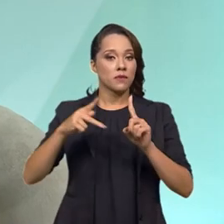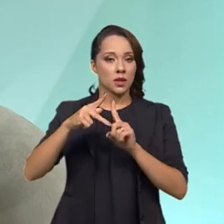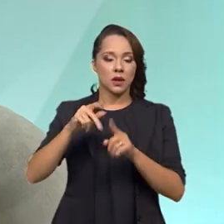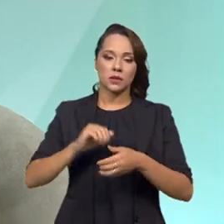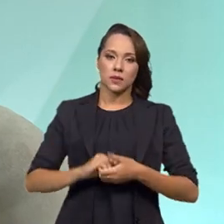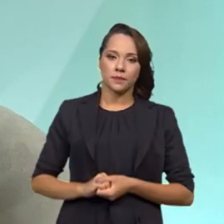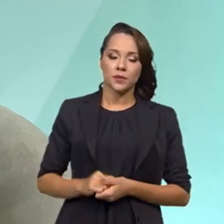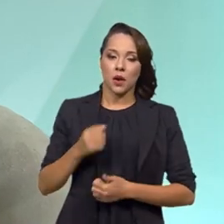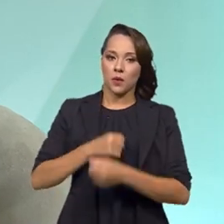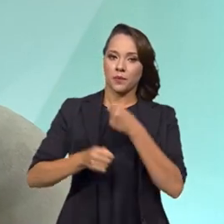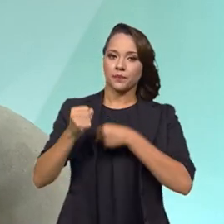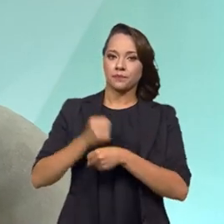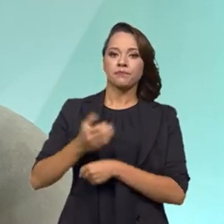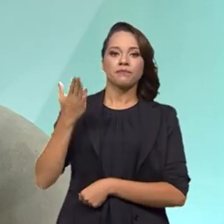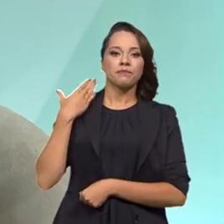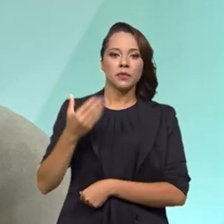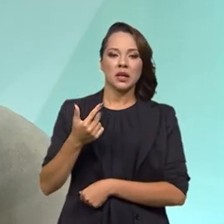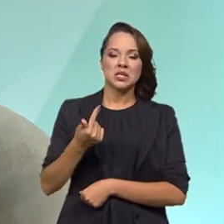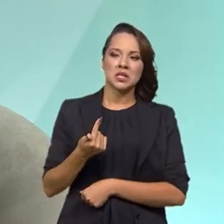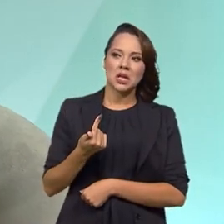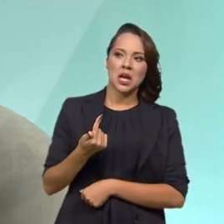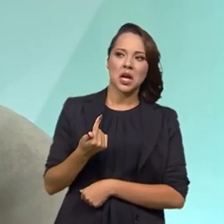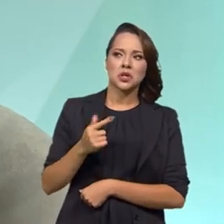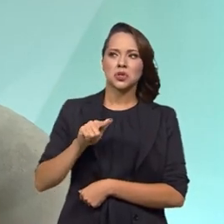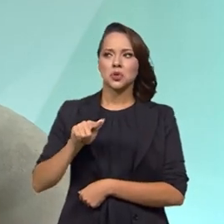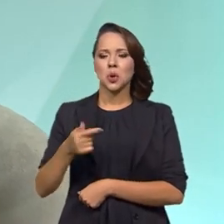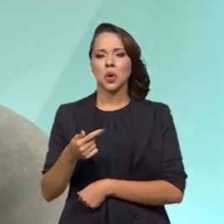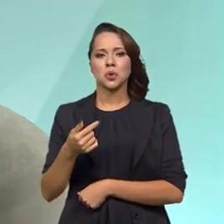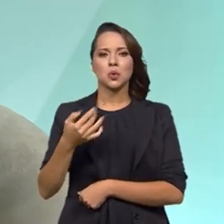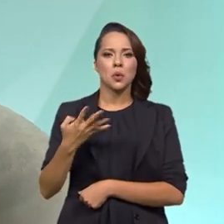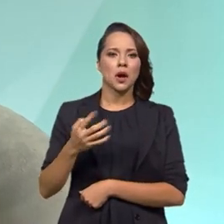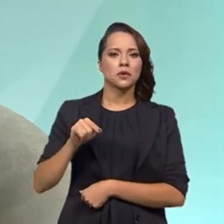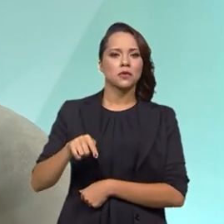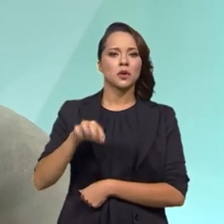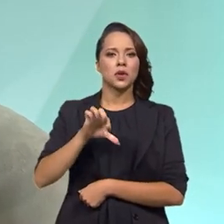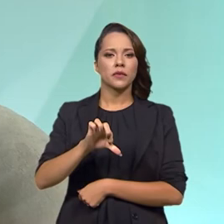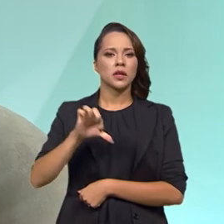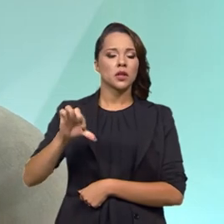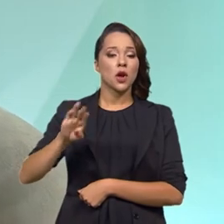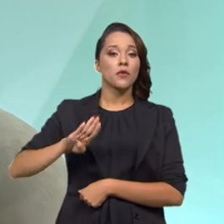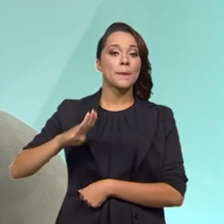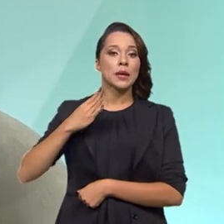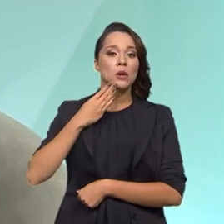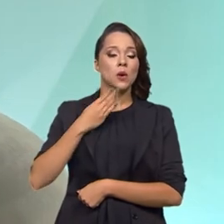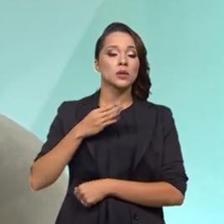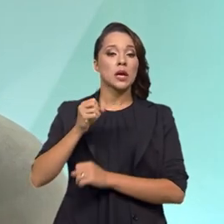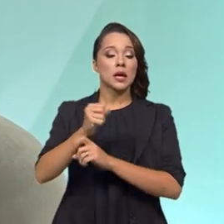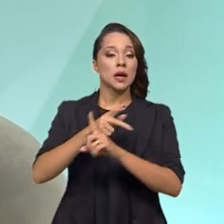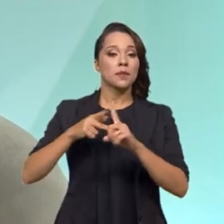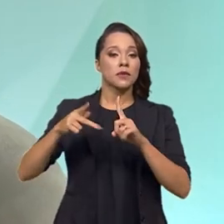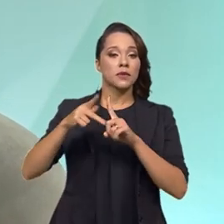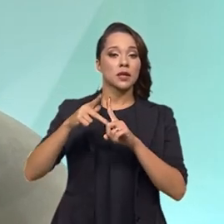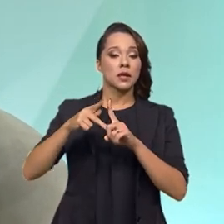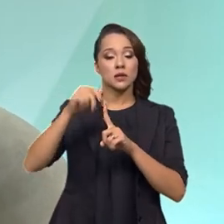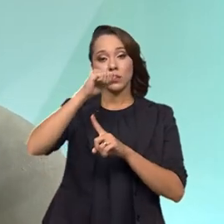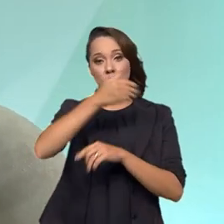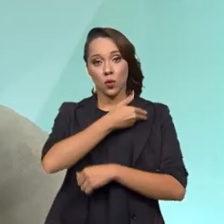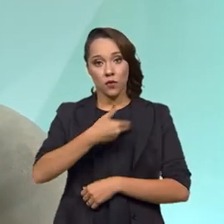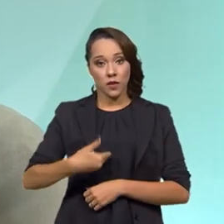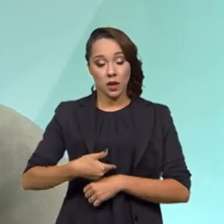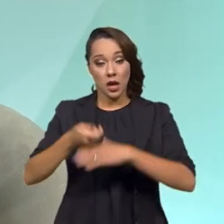O ano passado foi R 7,84,99 bilhões que a Previdência Social do nosso governo